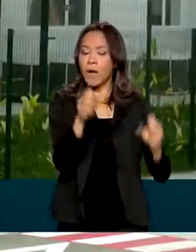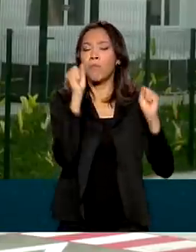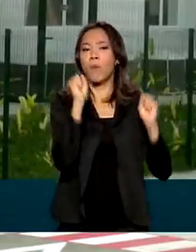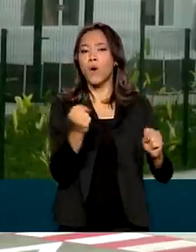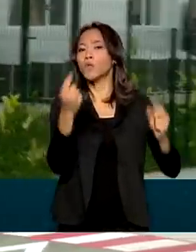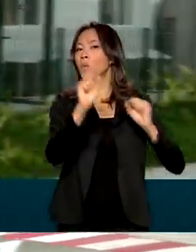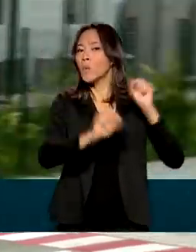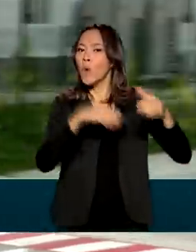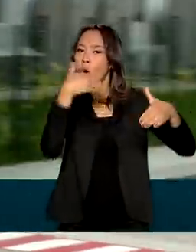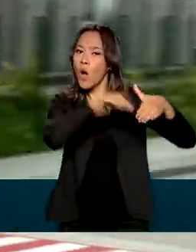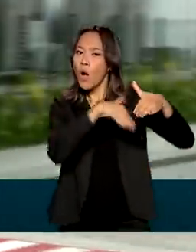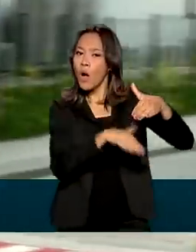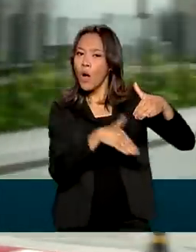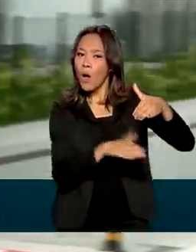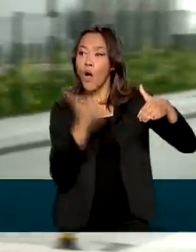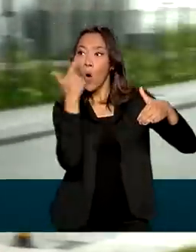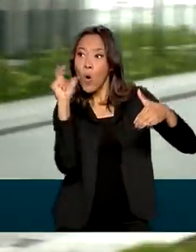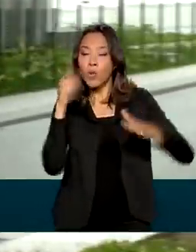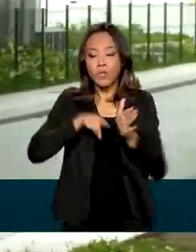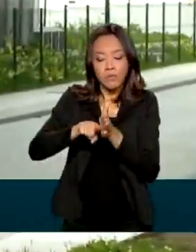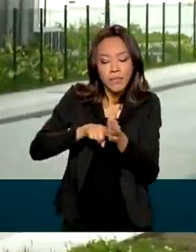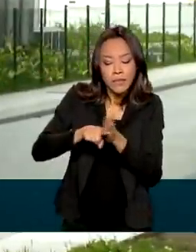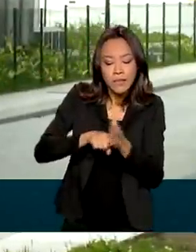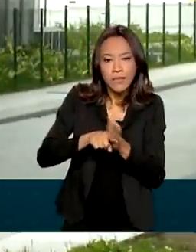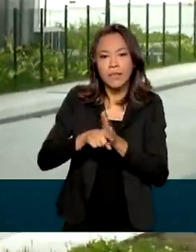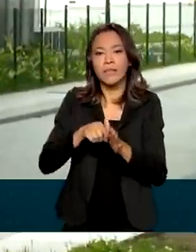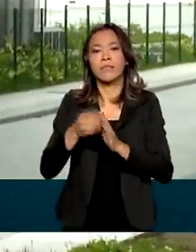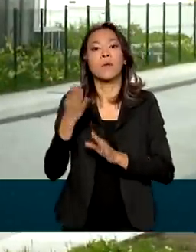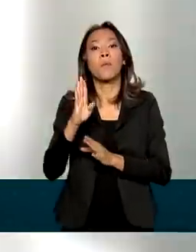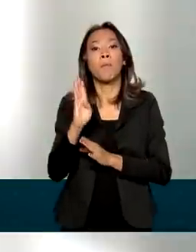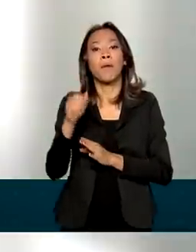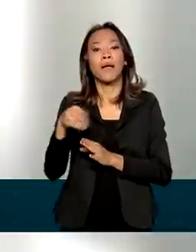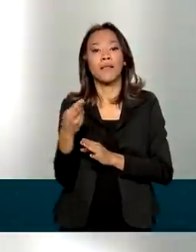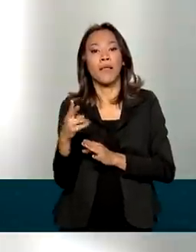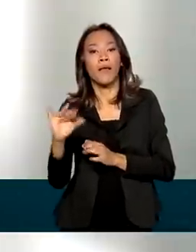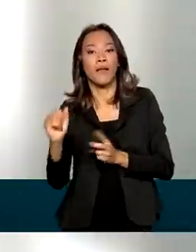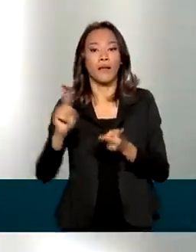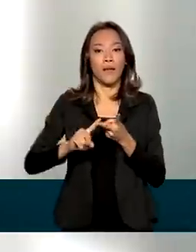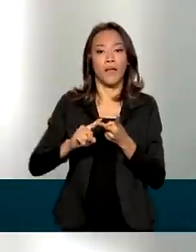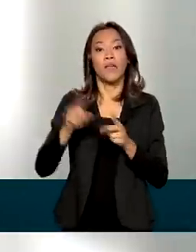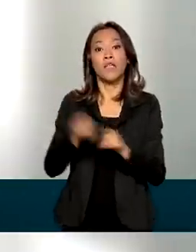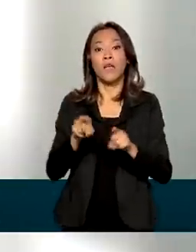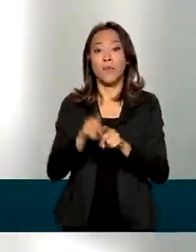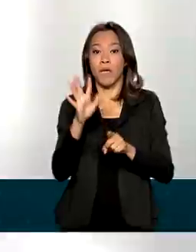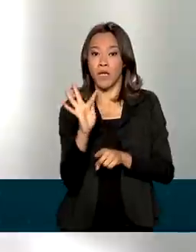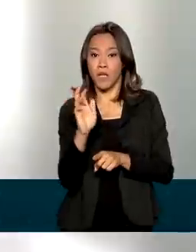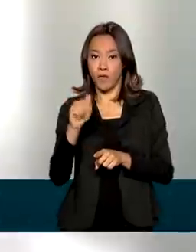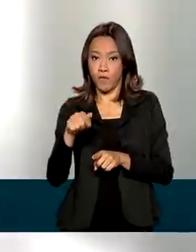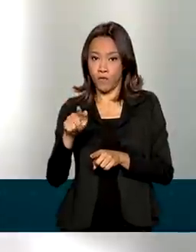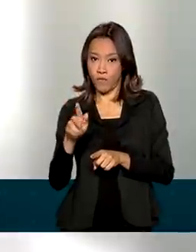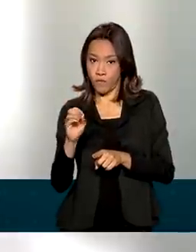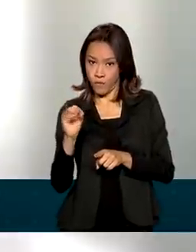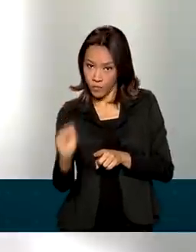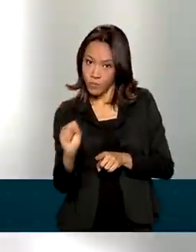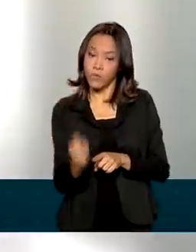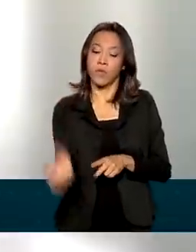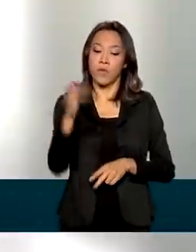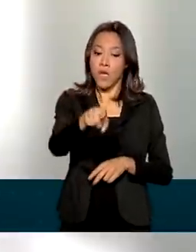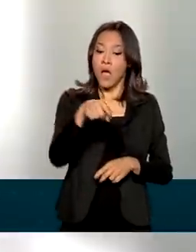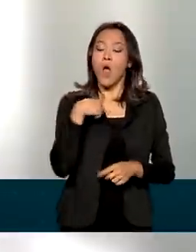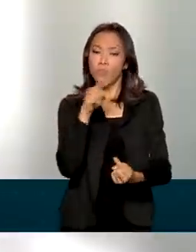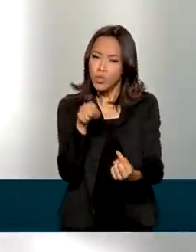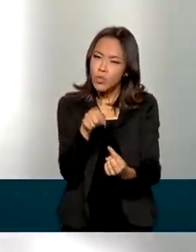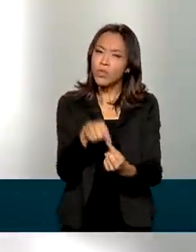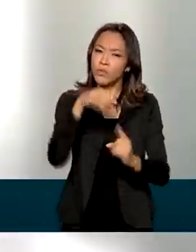armazenar outras amostras, como bactérias e fungos. É um projeto antigo da Fiocruz, que tem a premissa de a gente